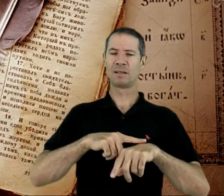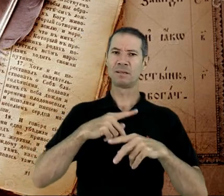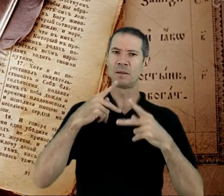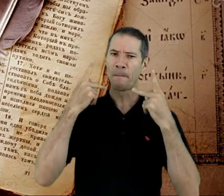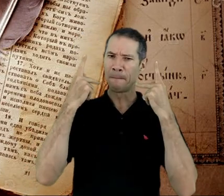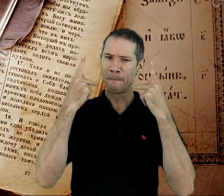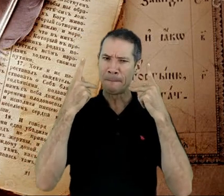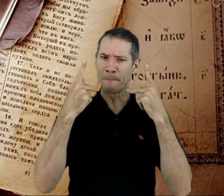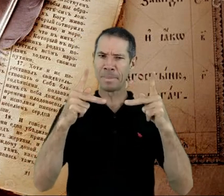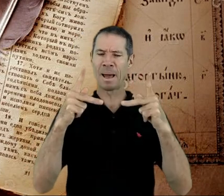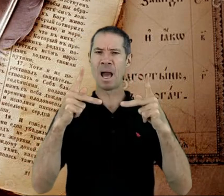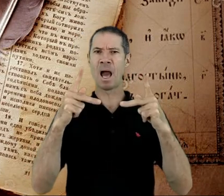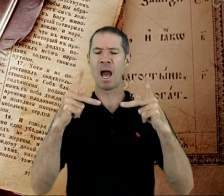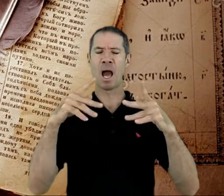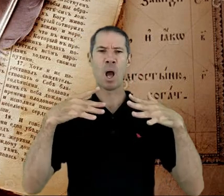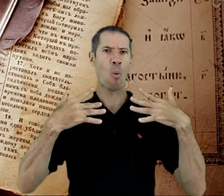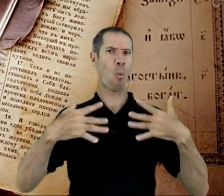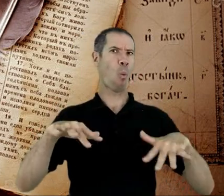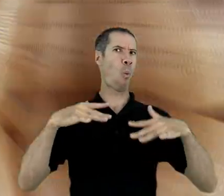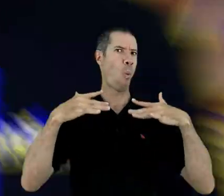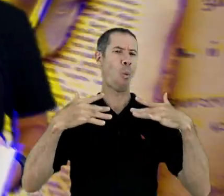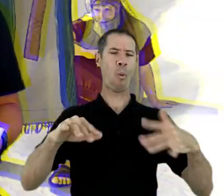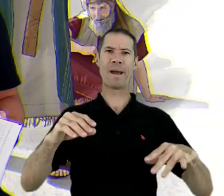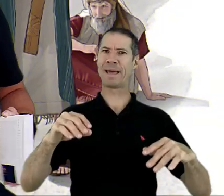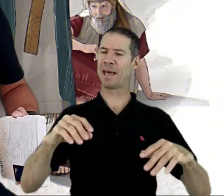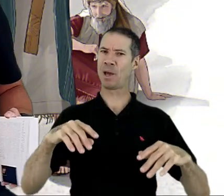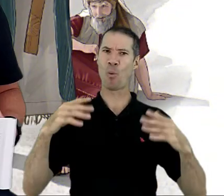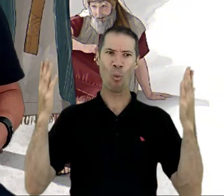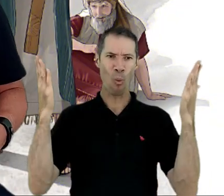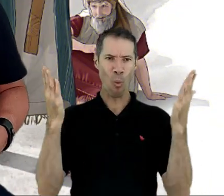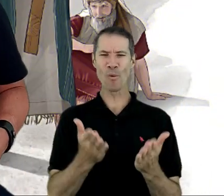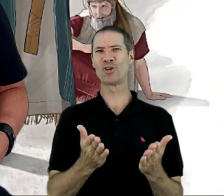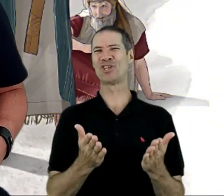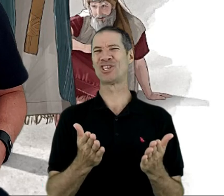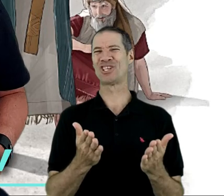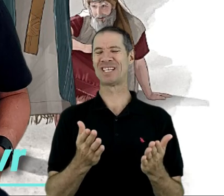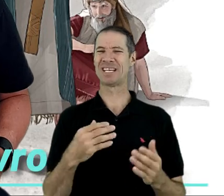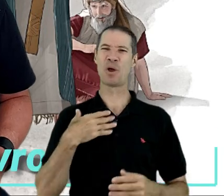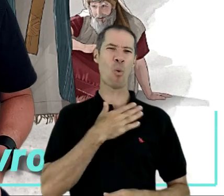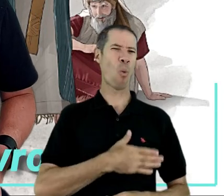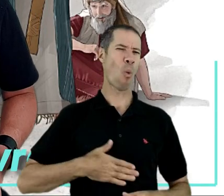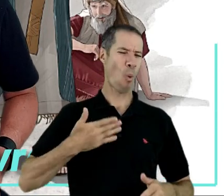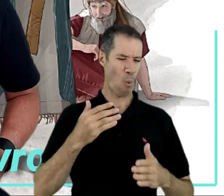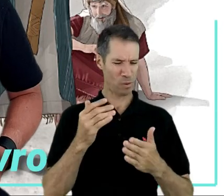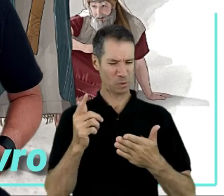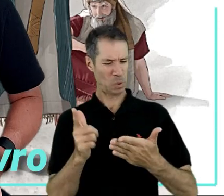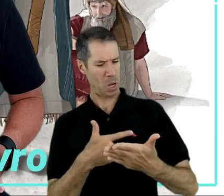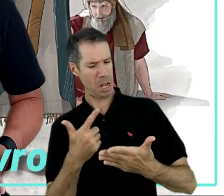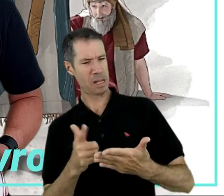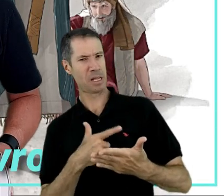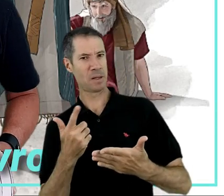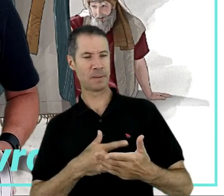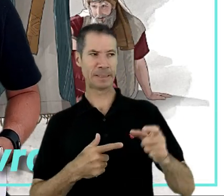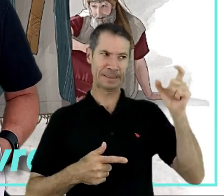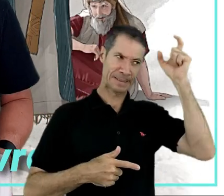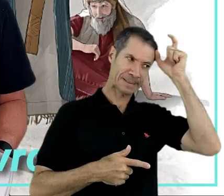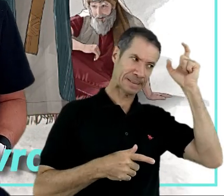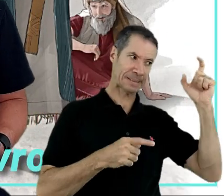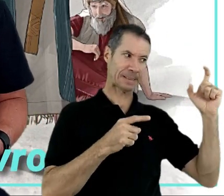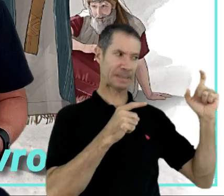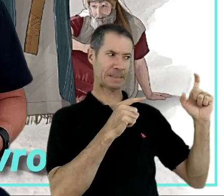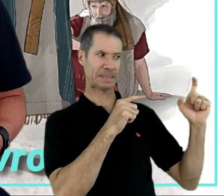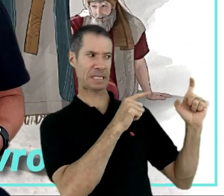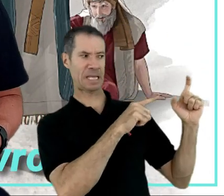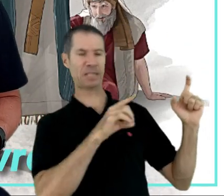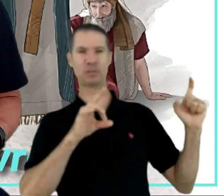é para lá de atual. Ok? Propósito deste livro. Satanás só